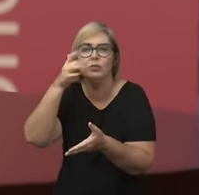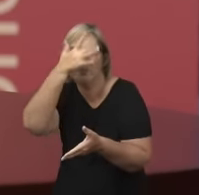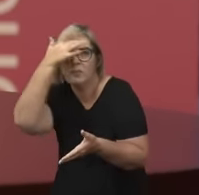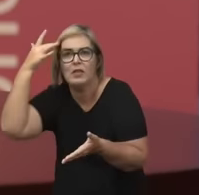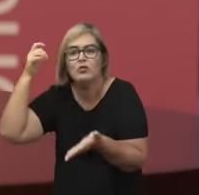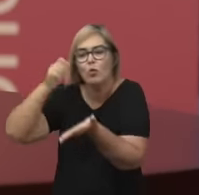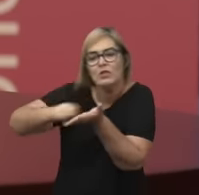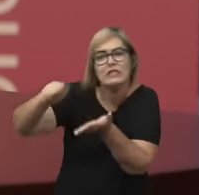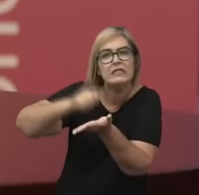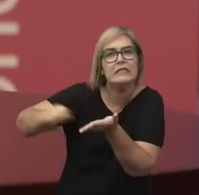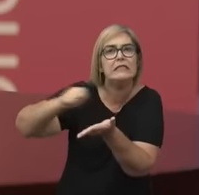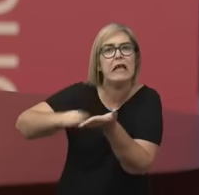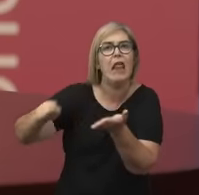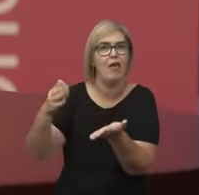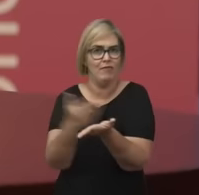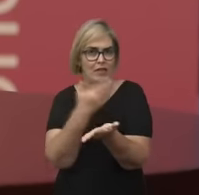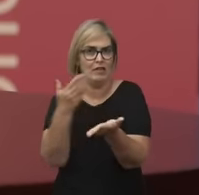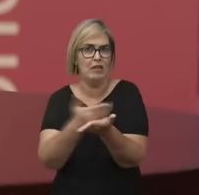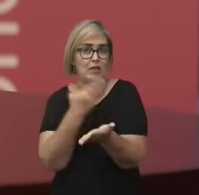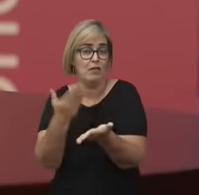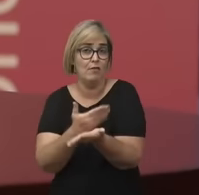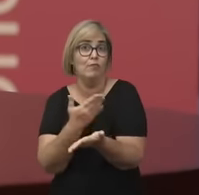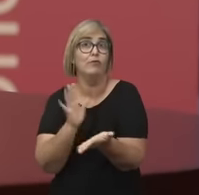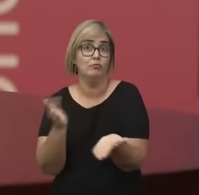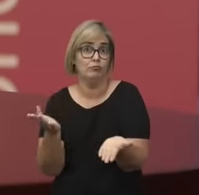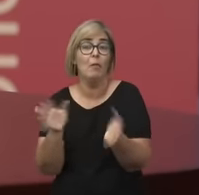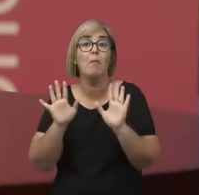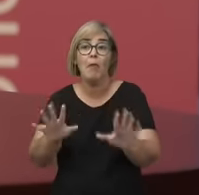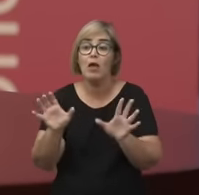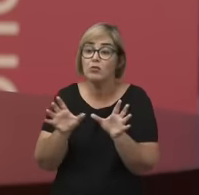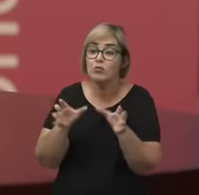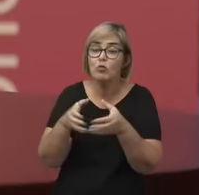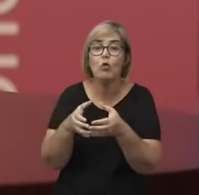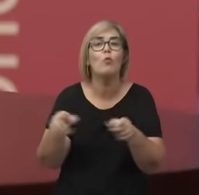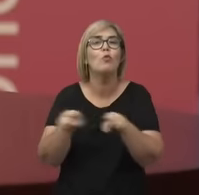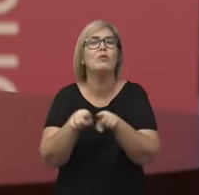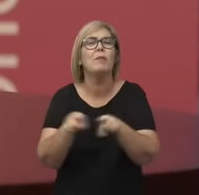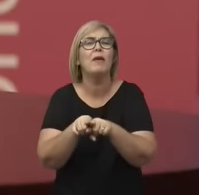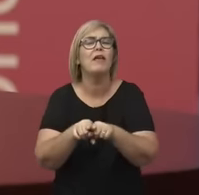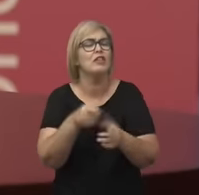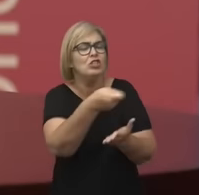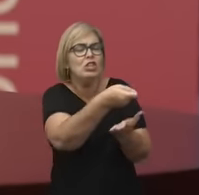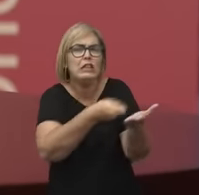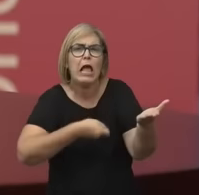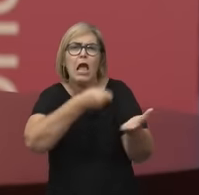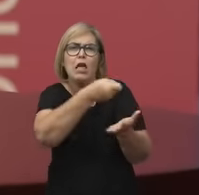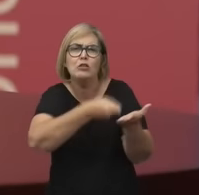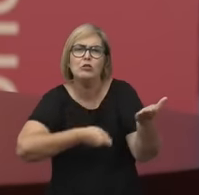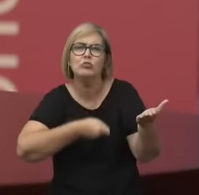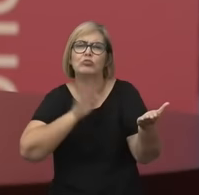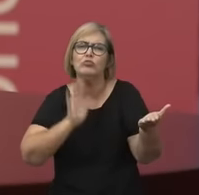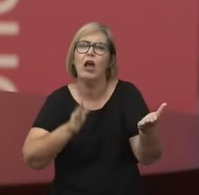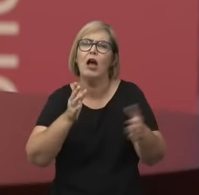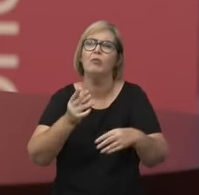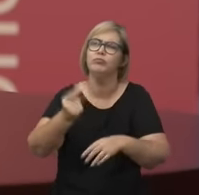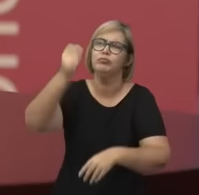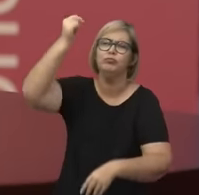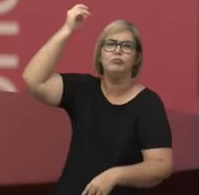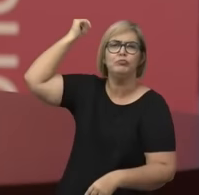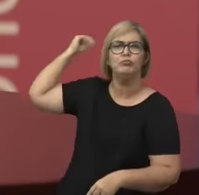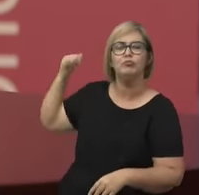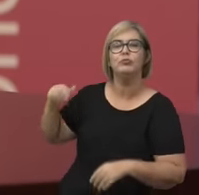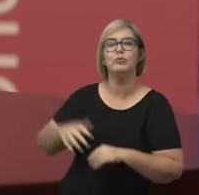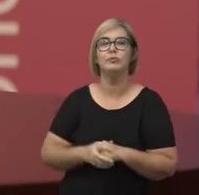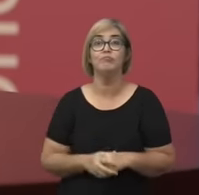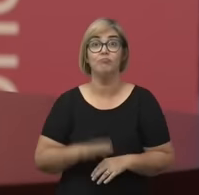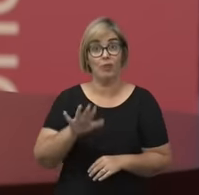expresso, também pode ser pensado como um conjunto de textos, muito antigos. E aí é importante,